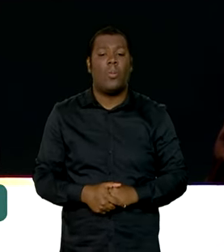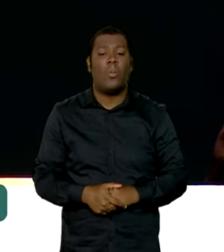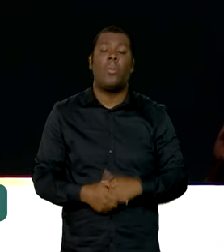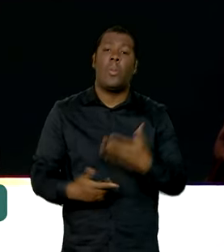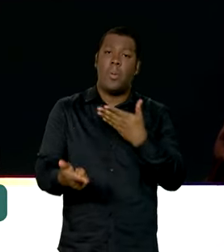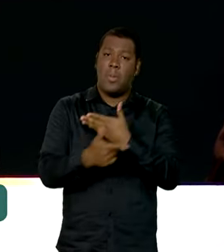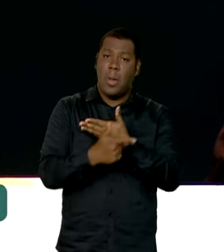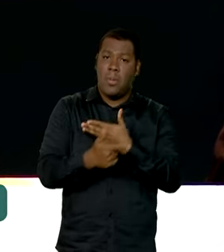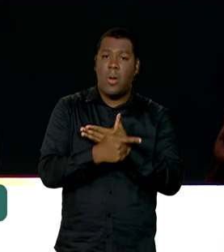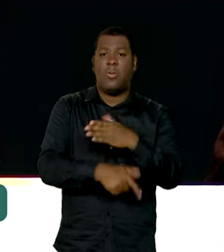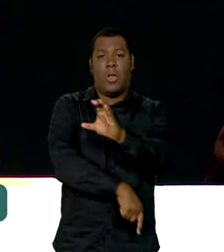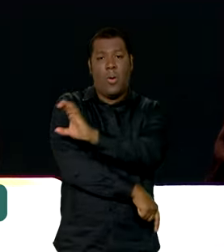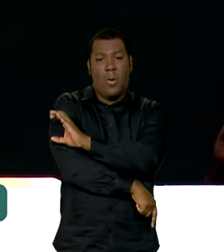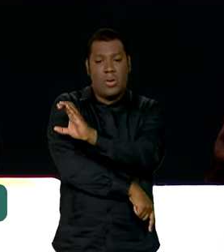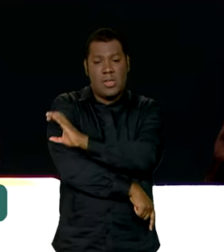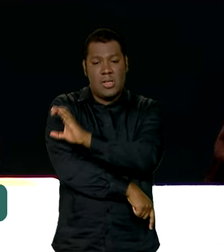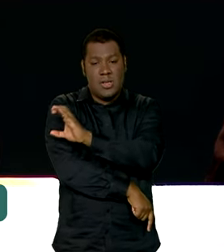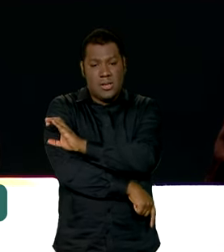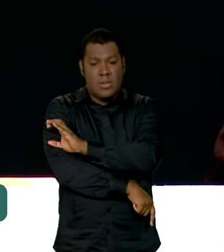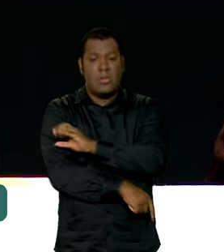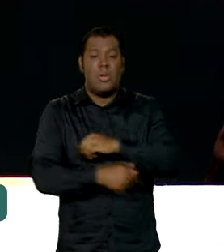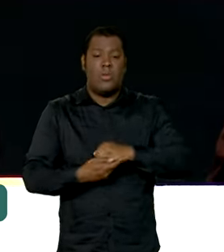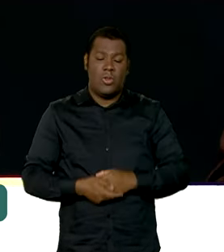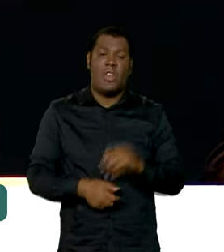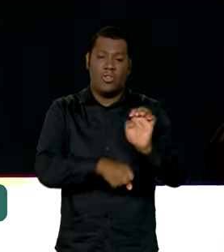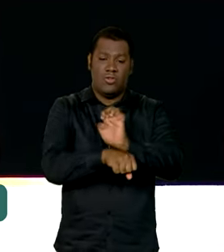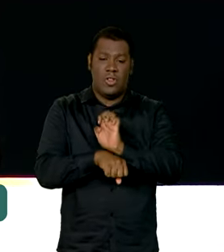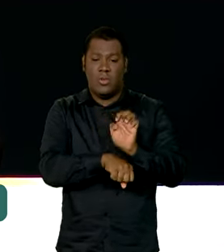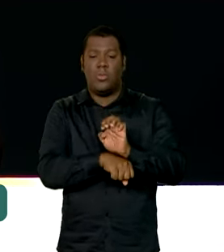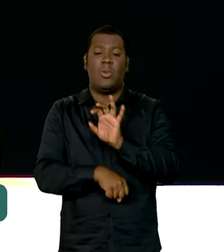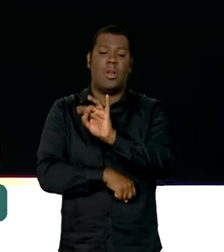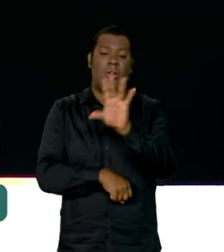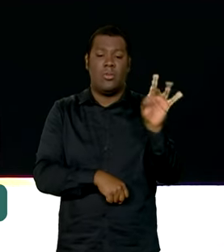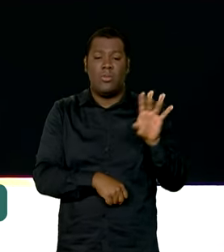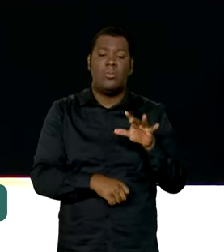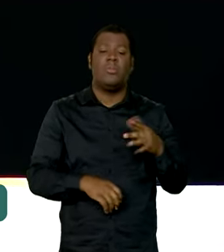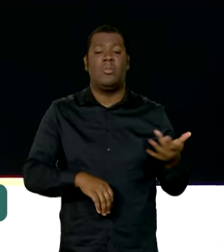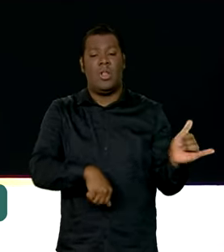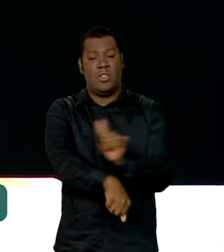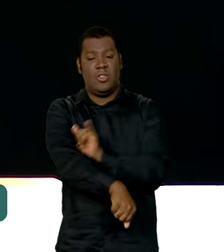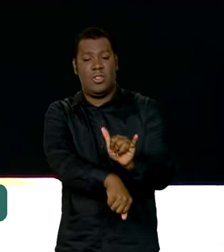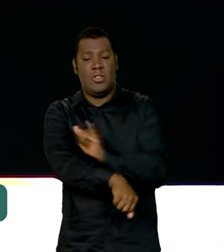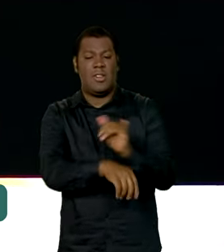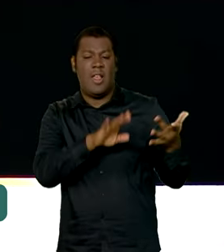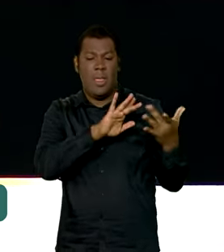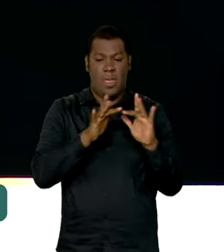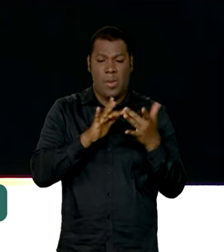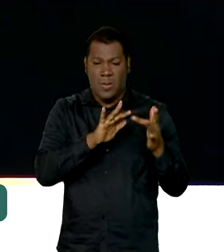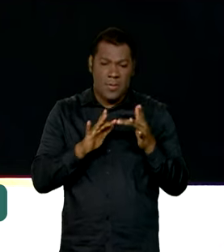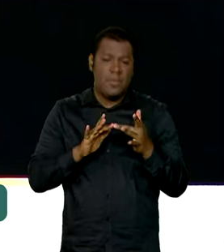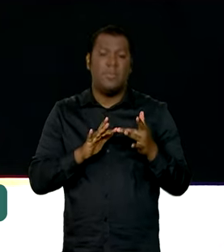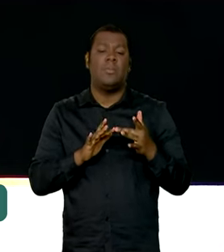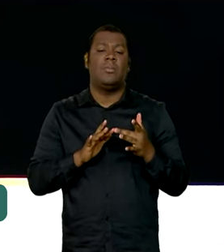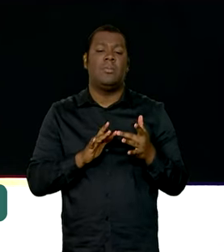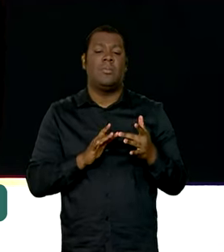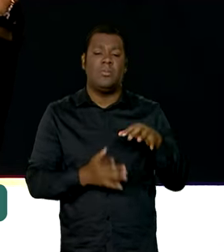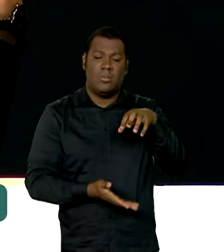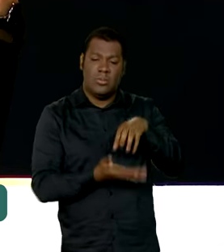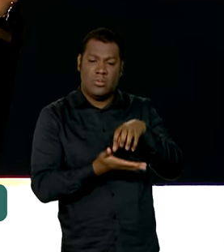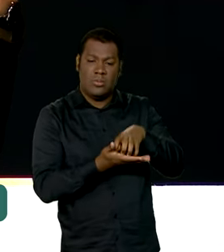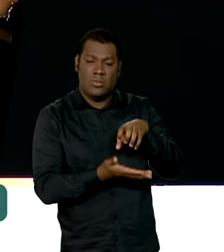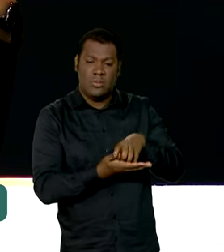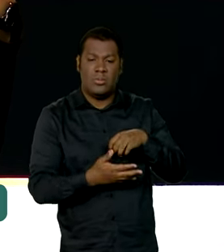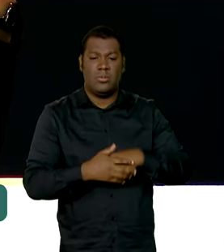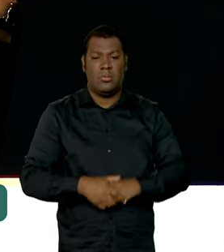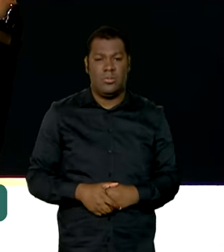de coordenação que as superintendências podem ter. Isso tudo vai ser articulado e monitorado pela unidade central e a gente espera